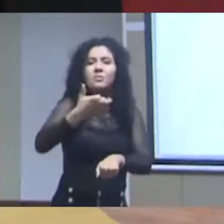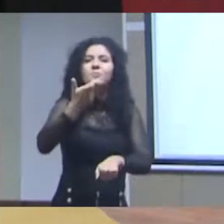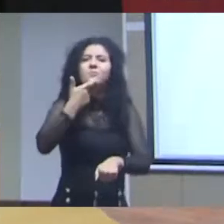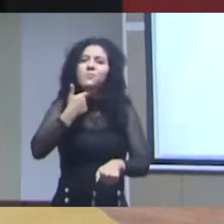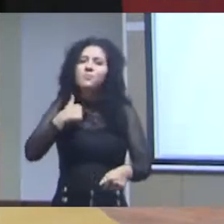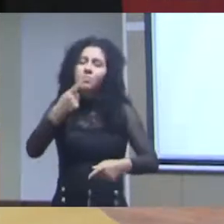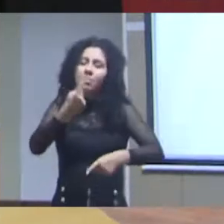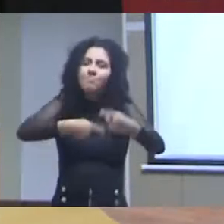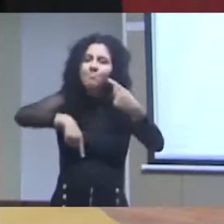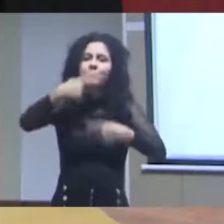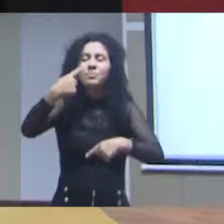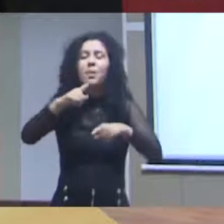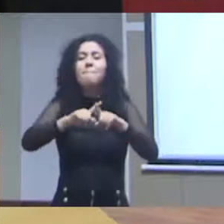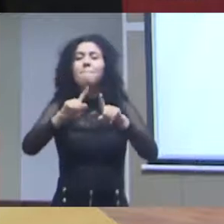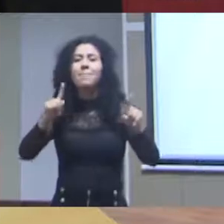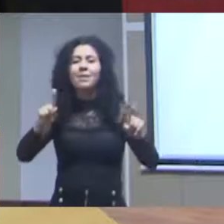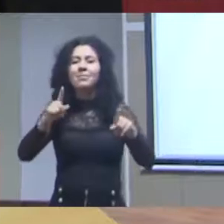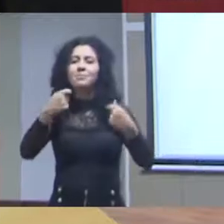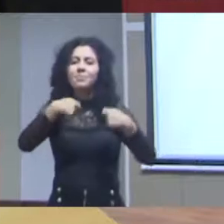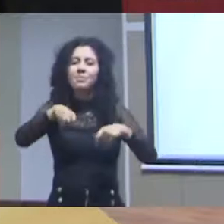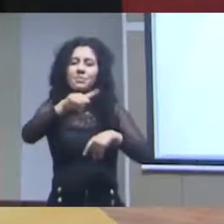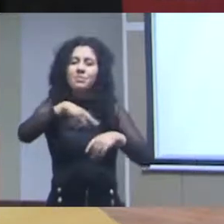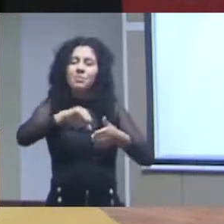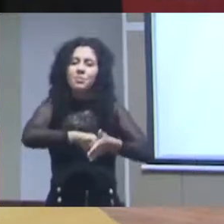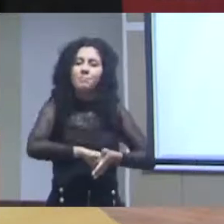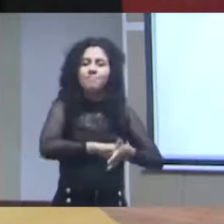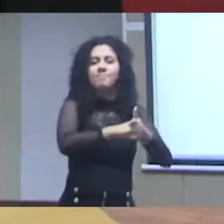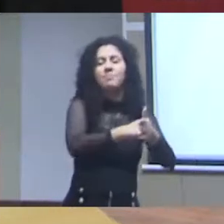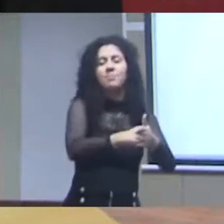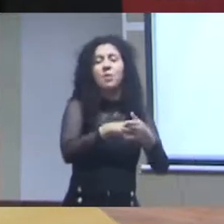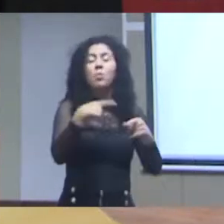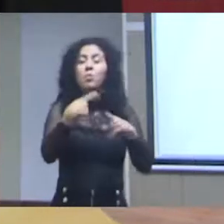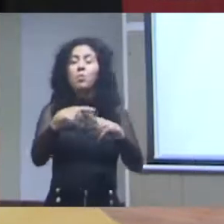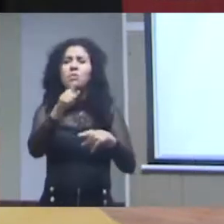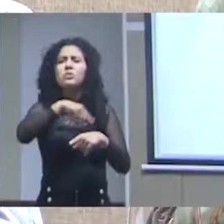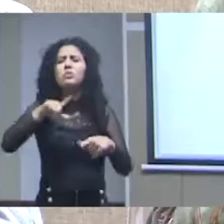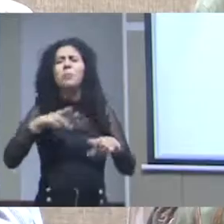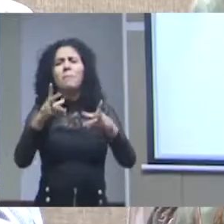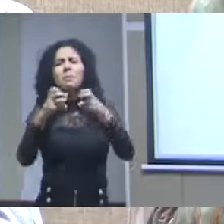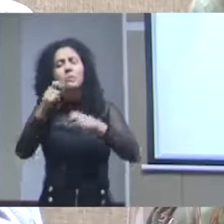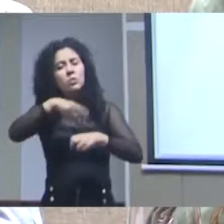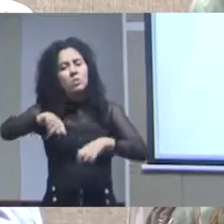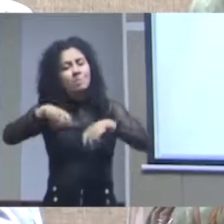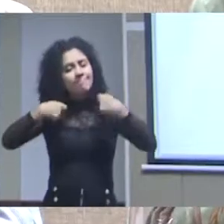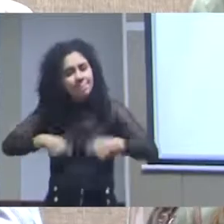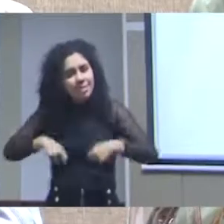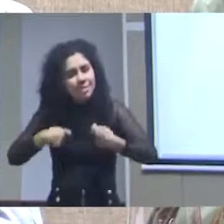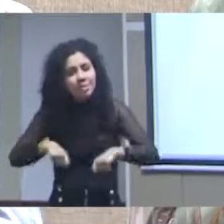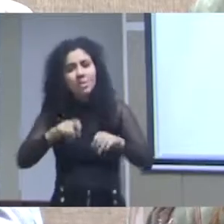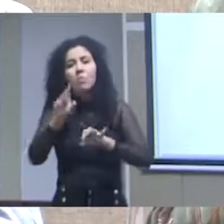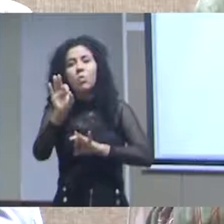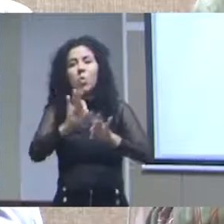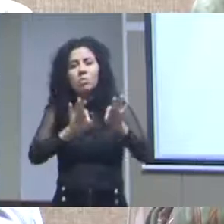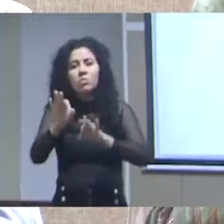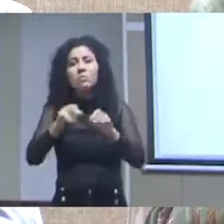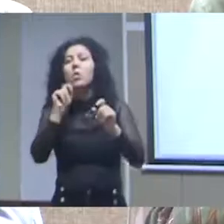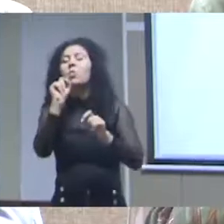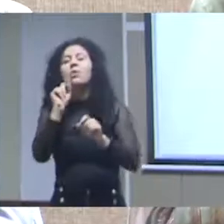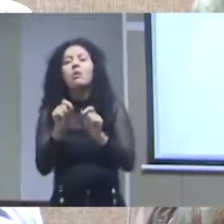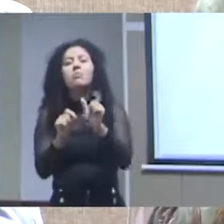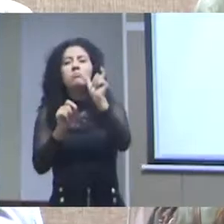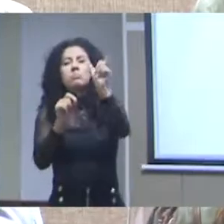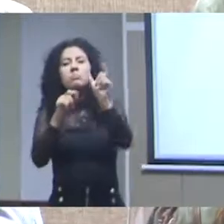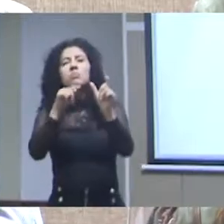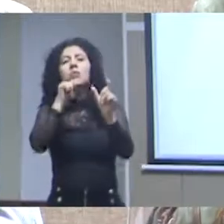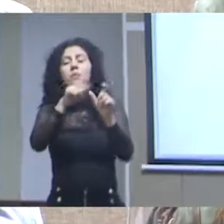o que ficou é que nós precisamos da percepção de que precisamos construir um vocabulário para